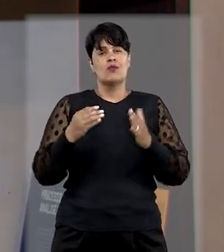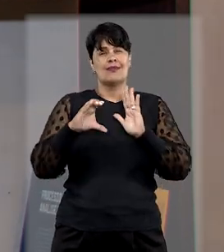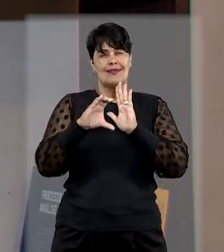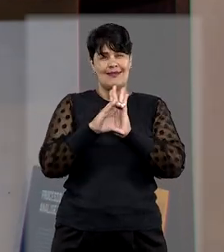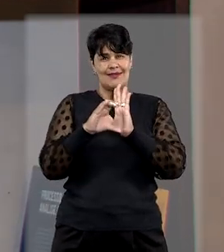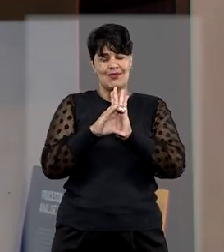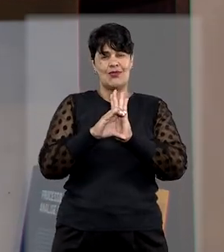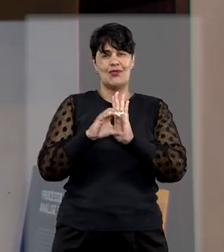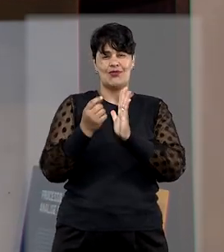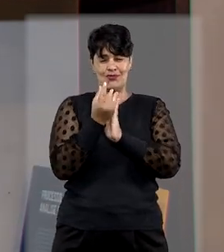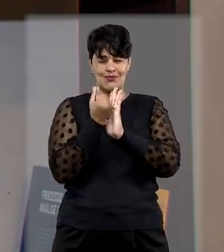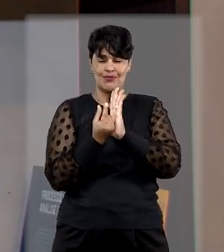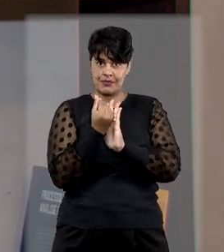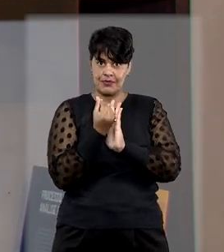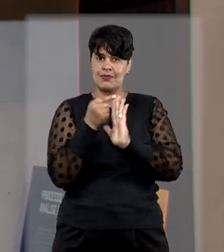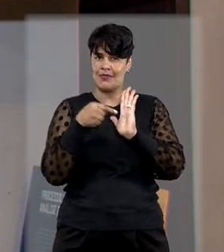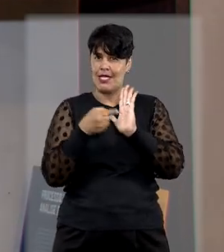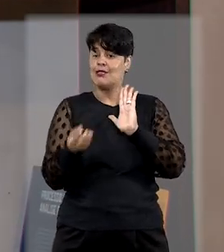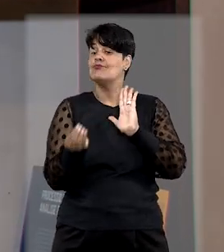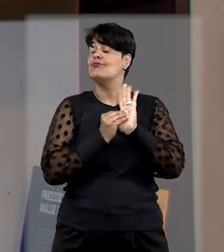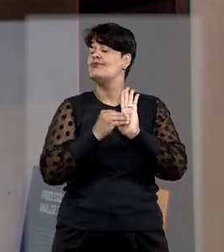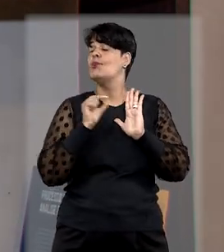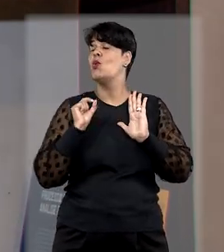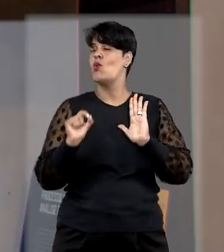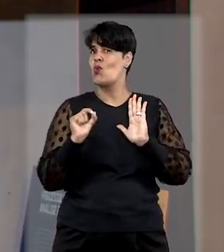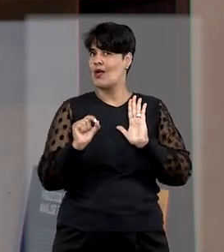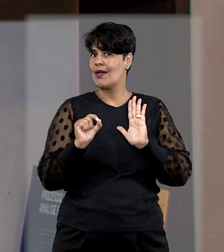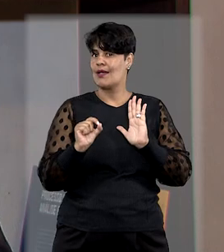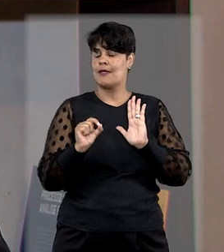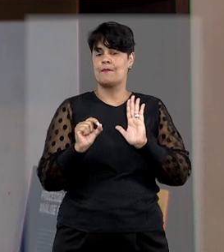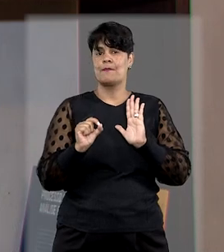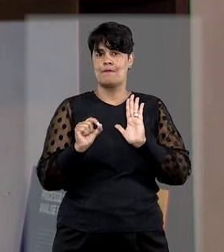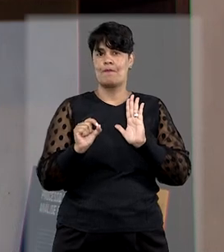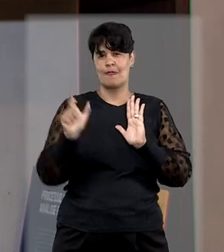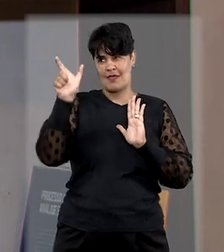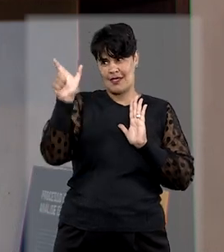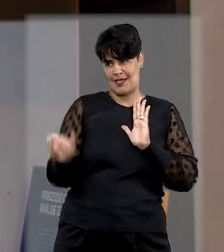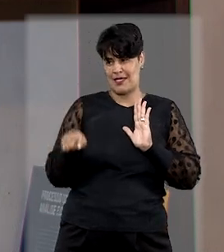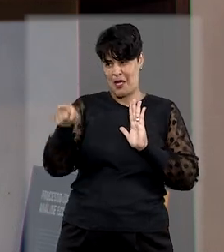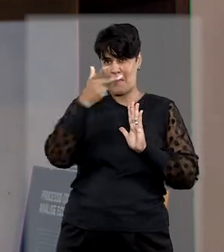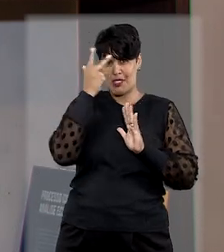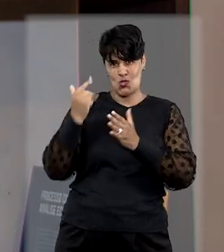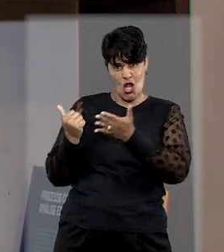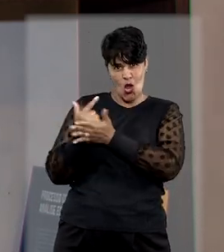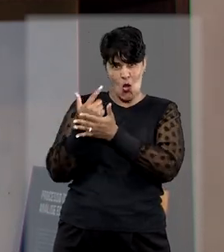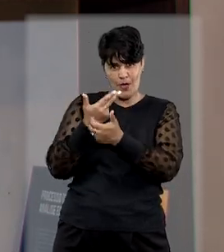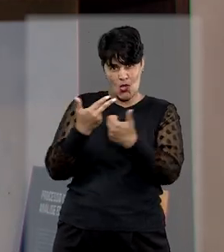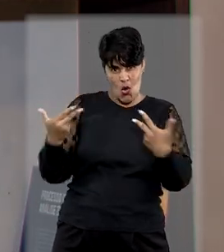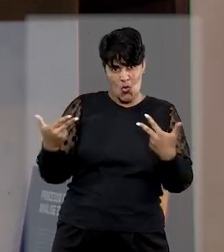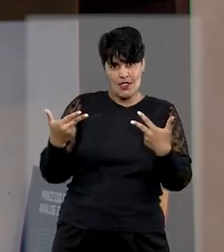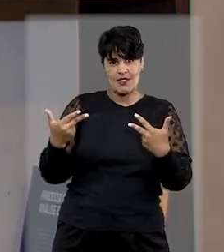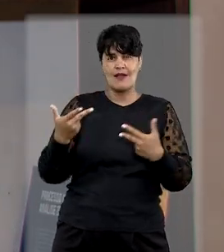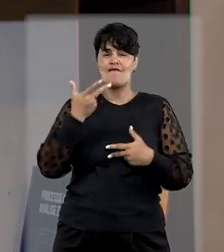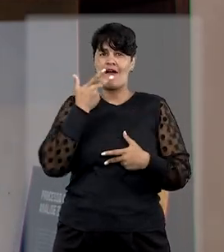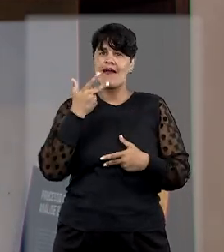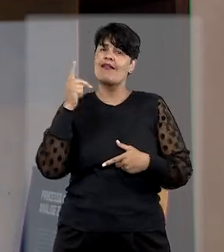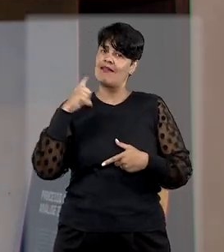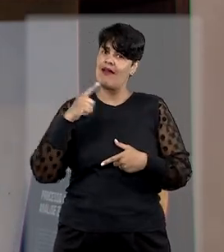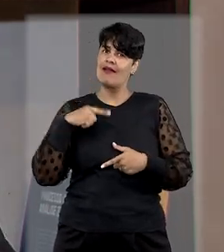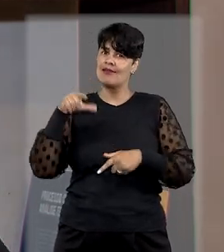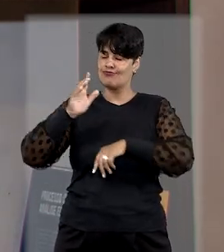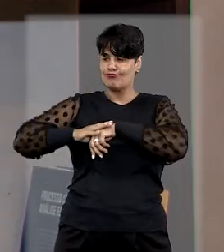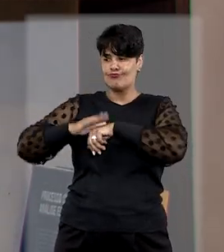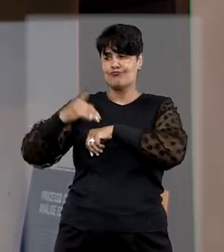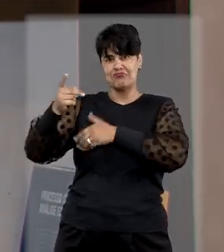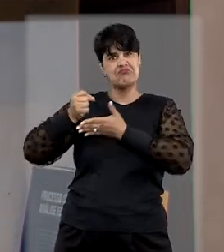o consumidor uma defesa, uma forma de análise dessa responsabilidade muito favorável a ele.